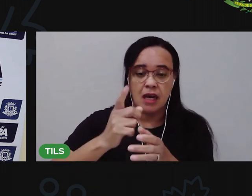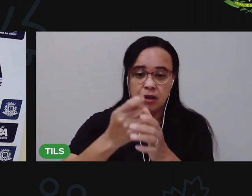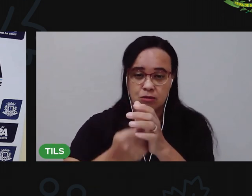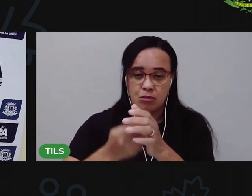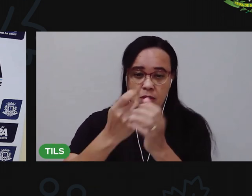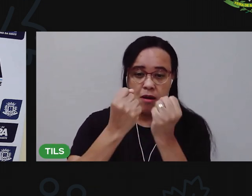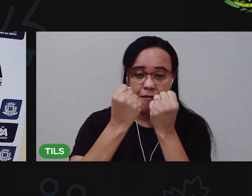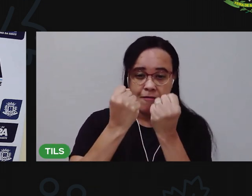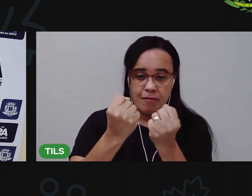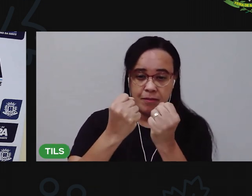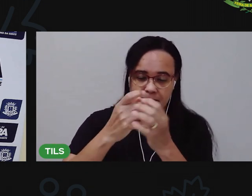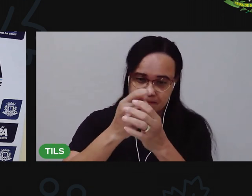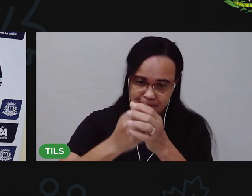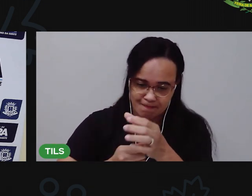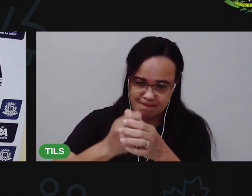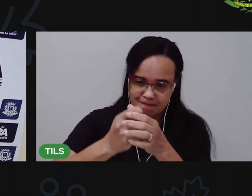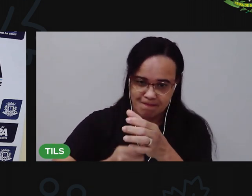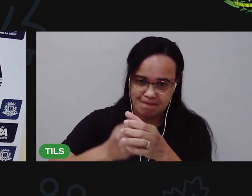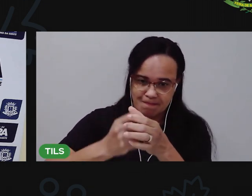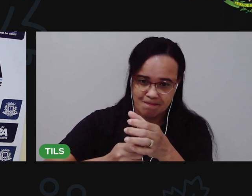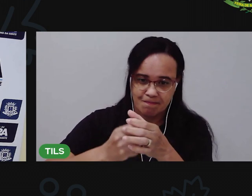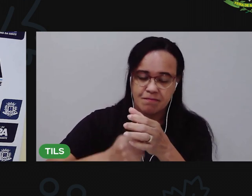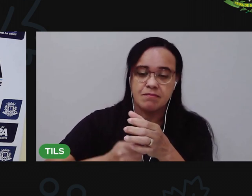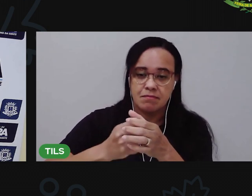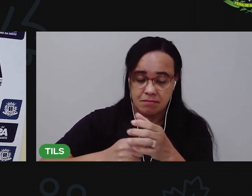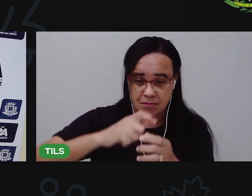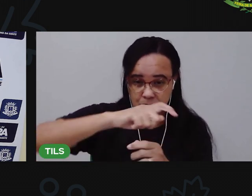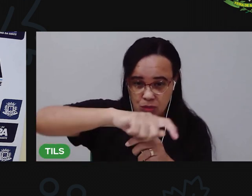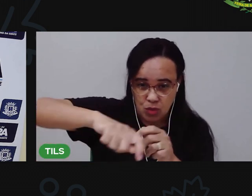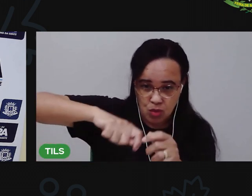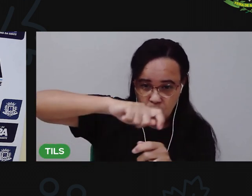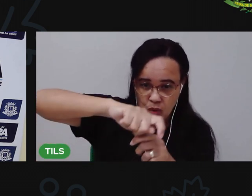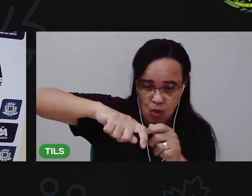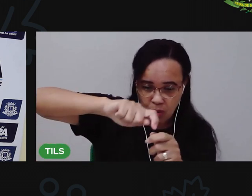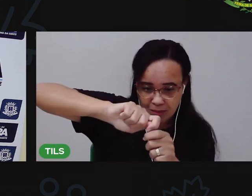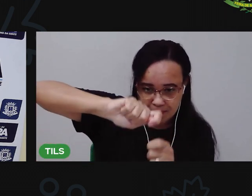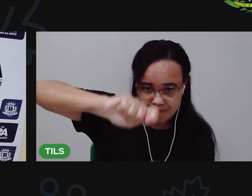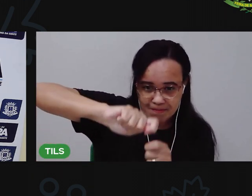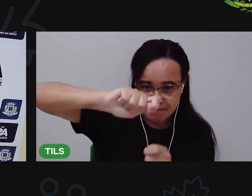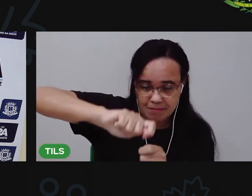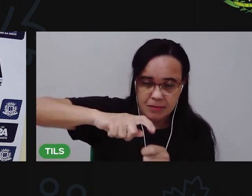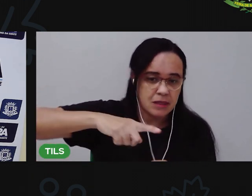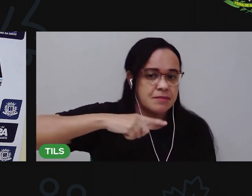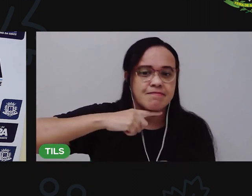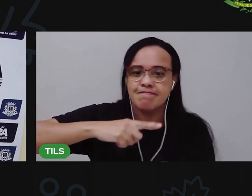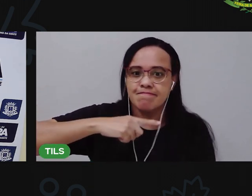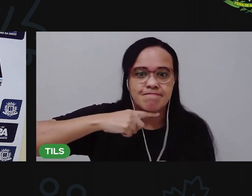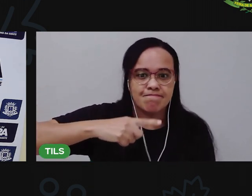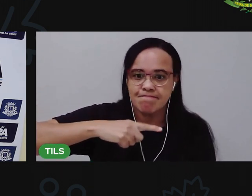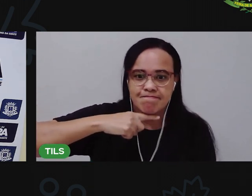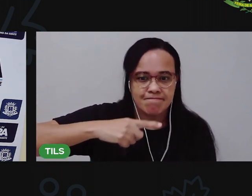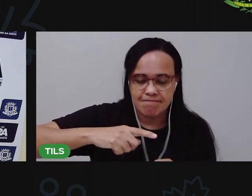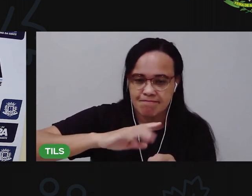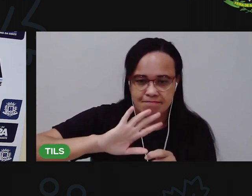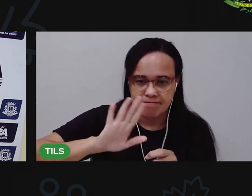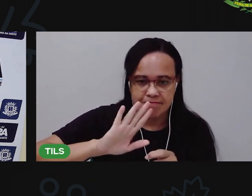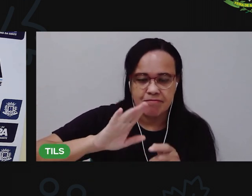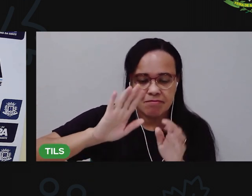copo. Faço um nó bem grosso que é para ele não soltar.